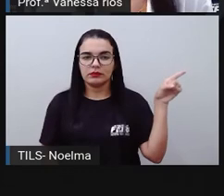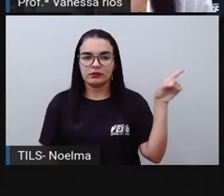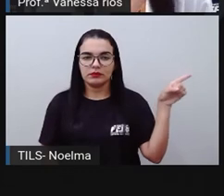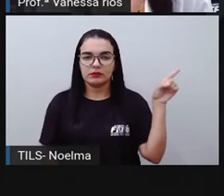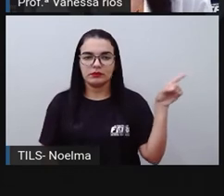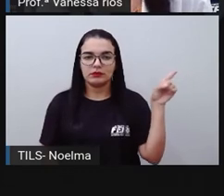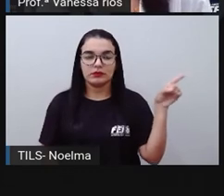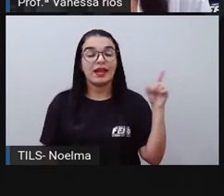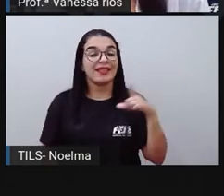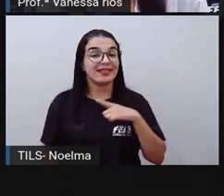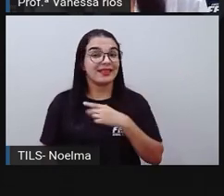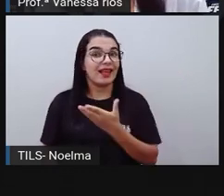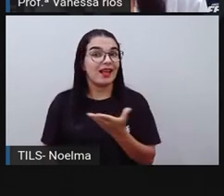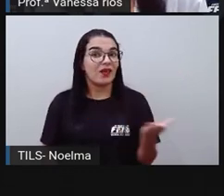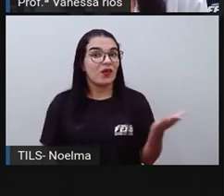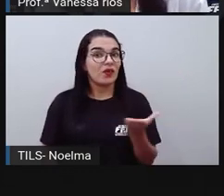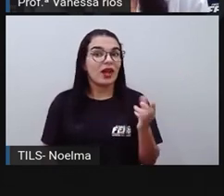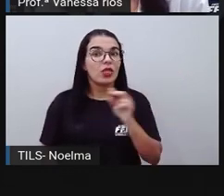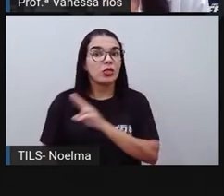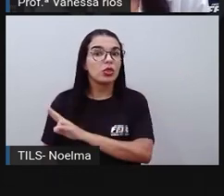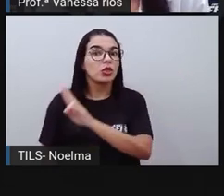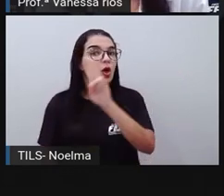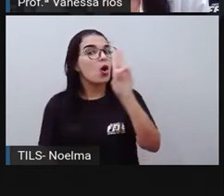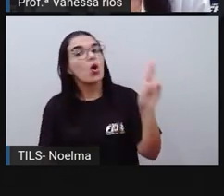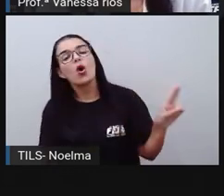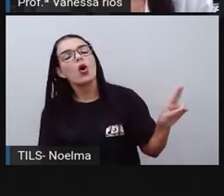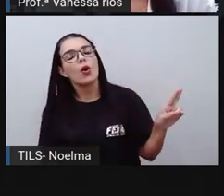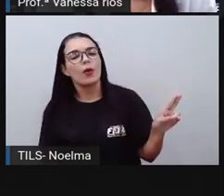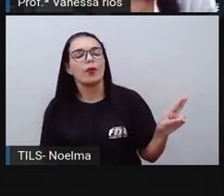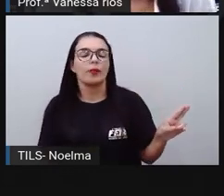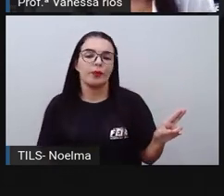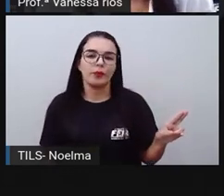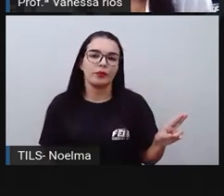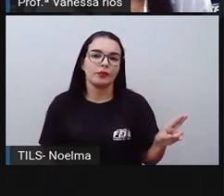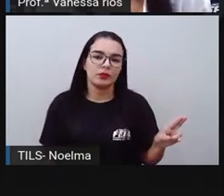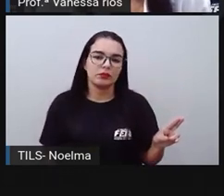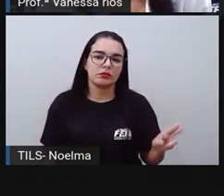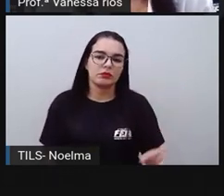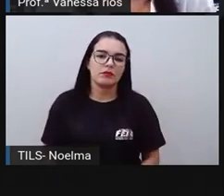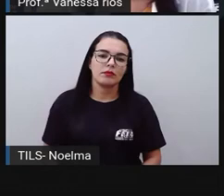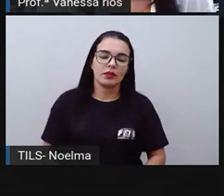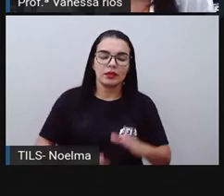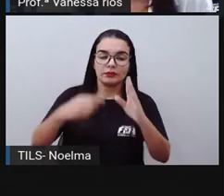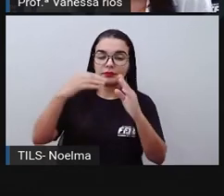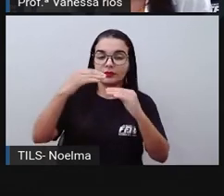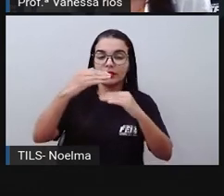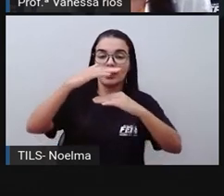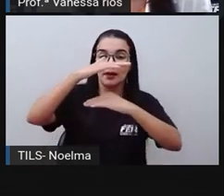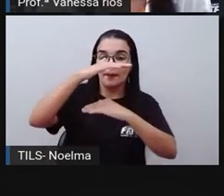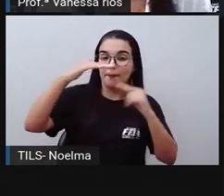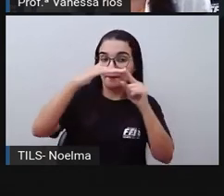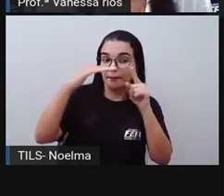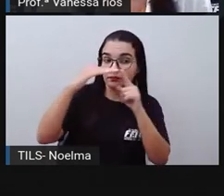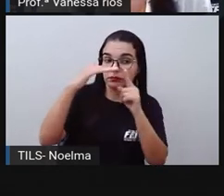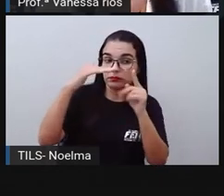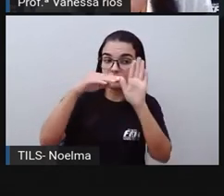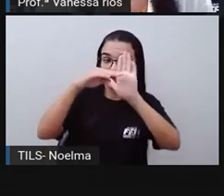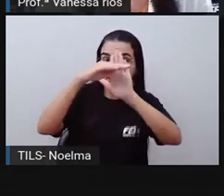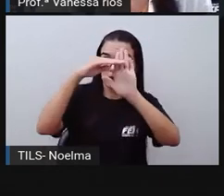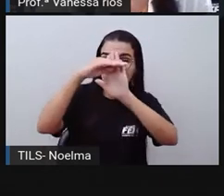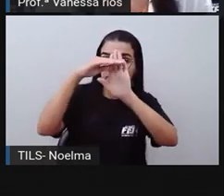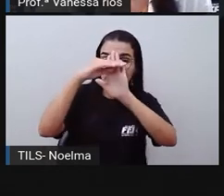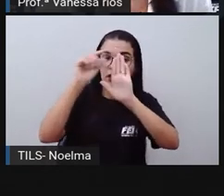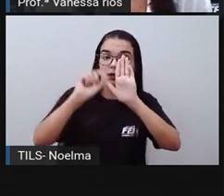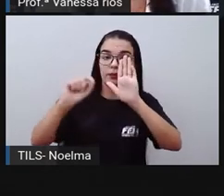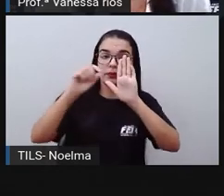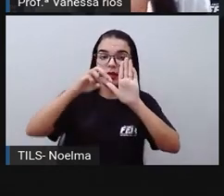E a gente também identifica aí, né? Os componentes que estão ali fazendo parte dessa quantia. Na